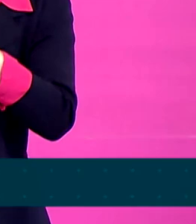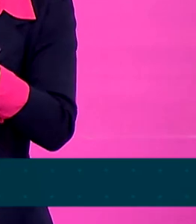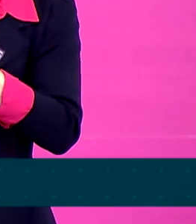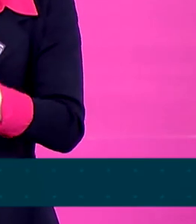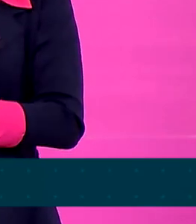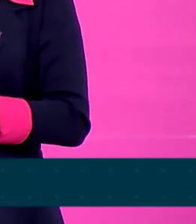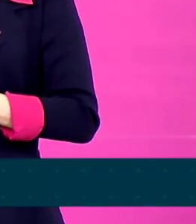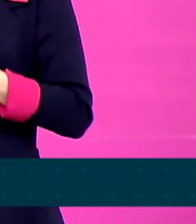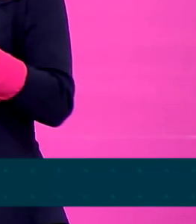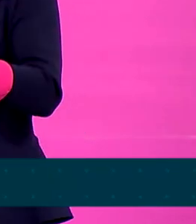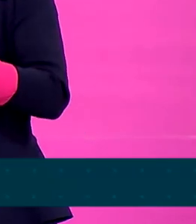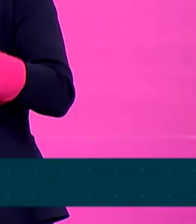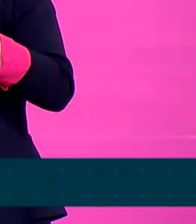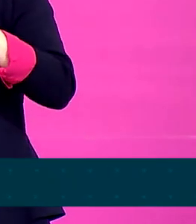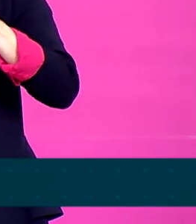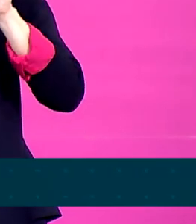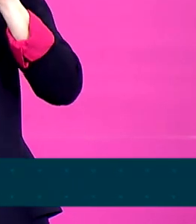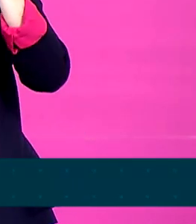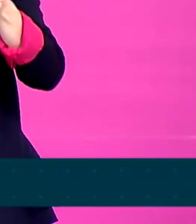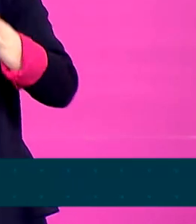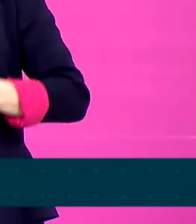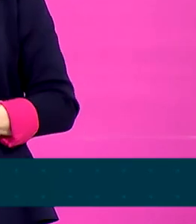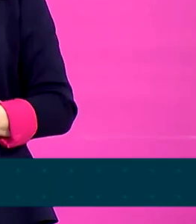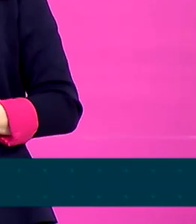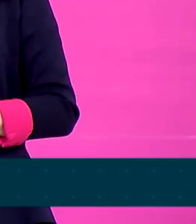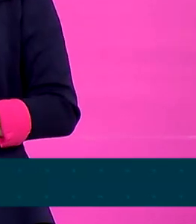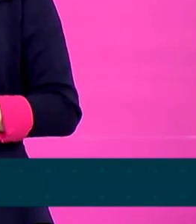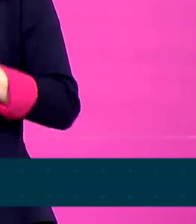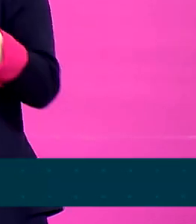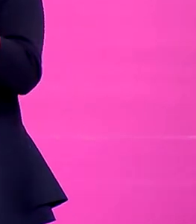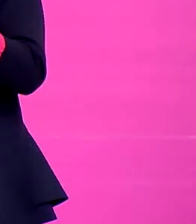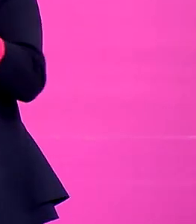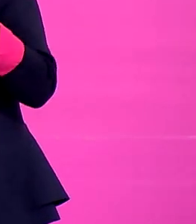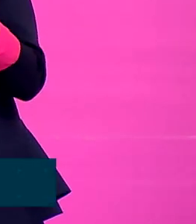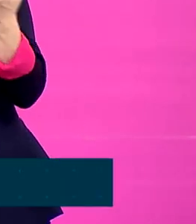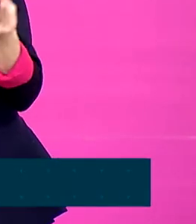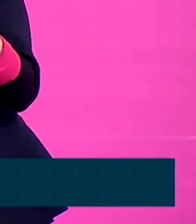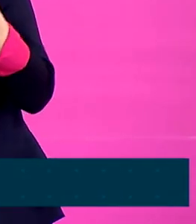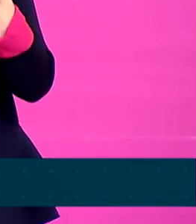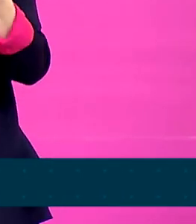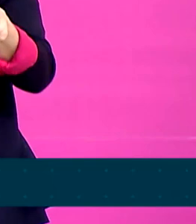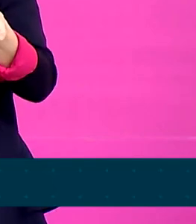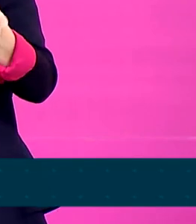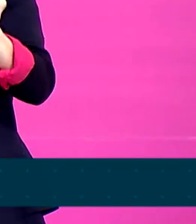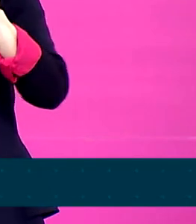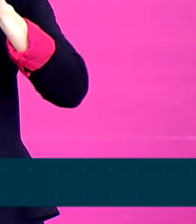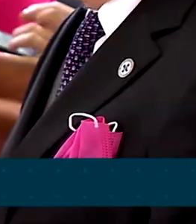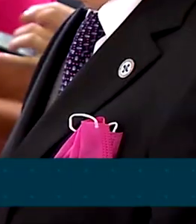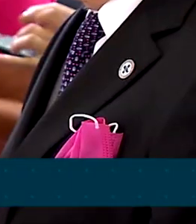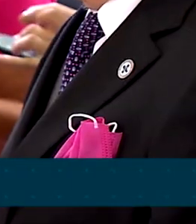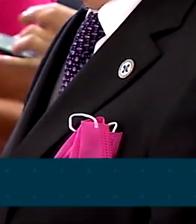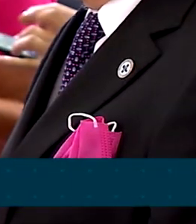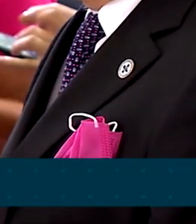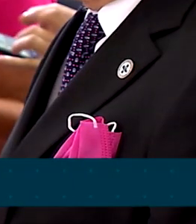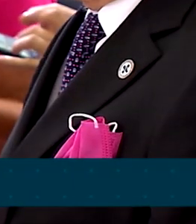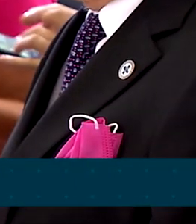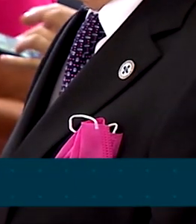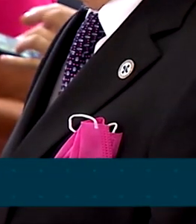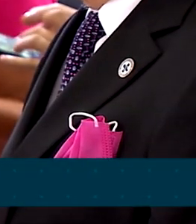serem direcionados às mulheres, também comprovam a sensibilidade de reconhecer que as mulheres, as mães,